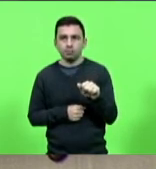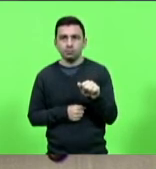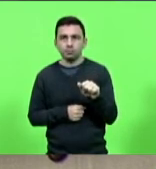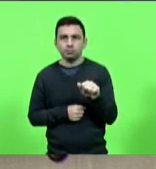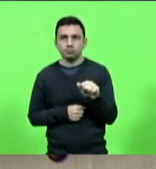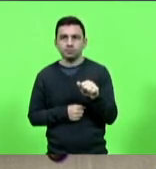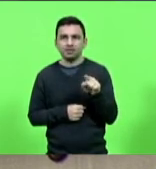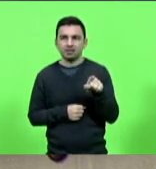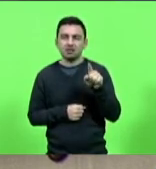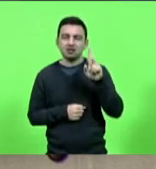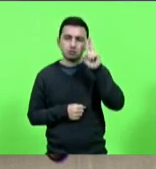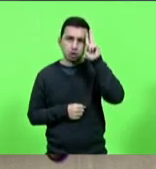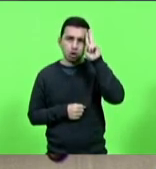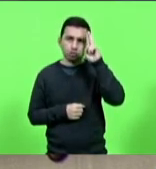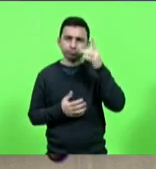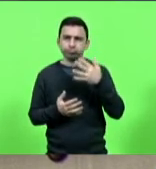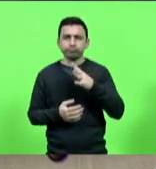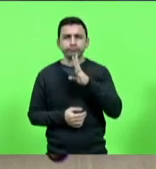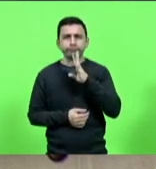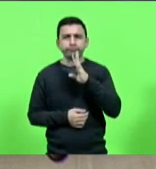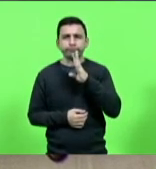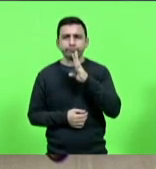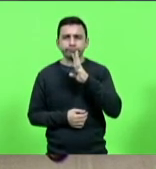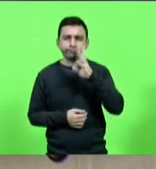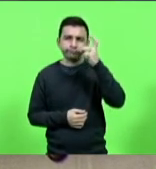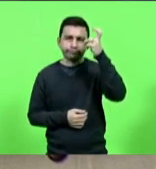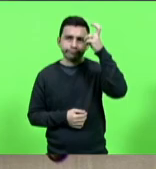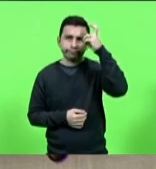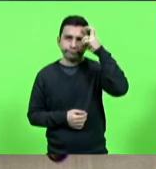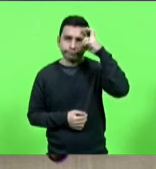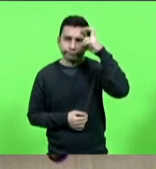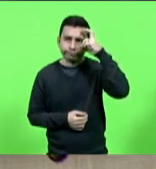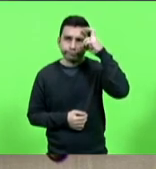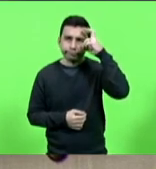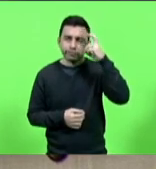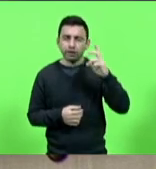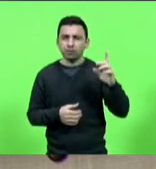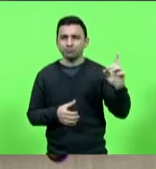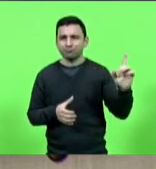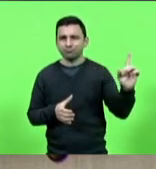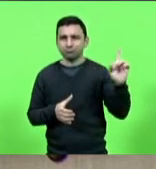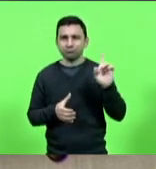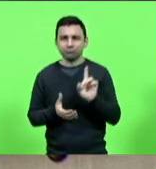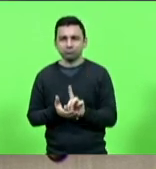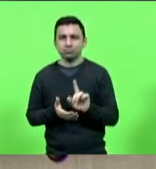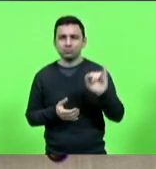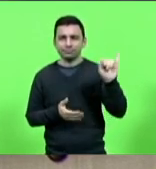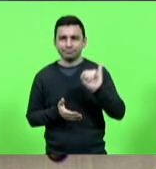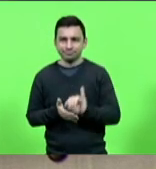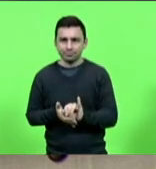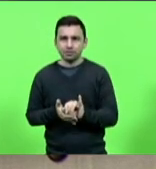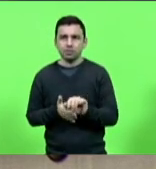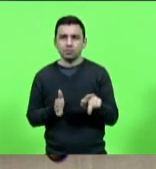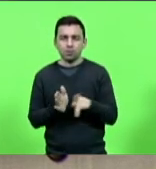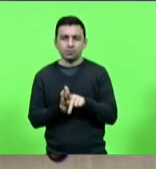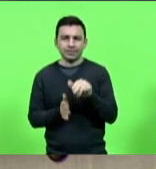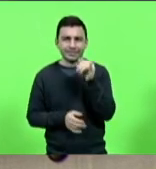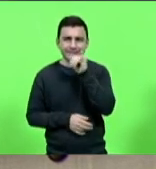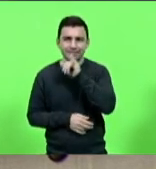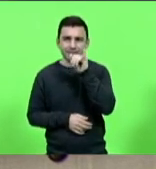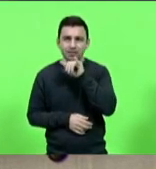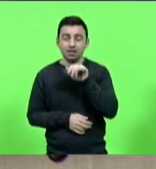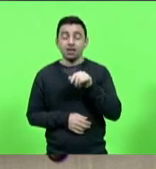historiador e profundo conhecedor da cultura e da imigração italiana. Com 58 anos, foi mais uma